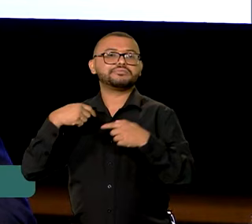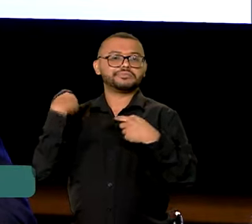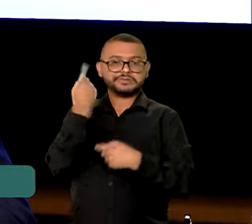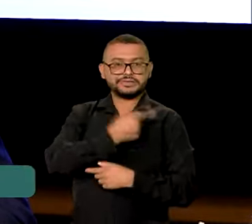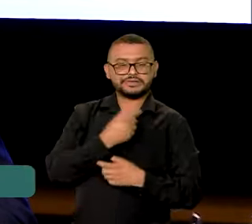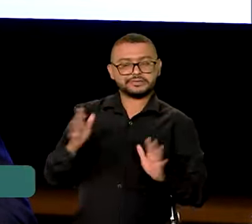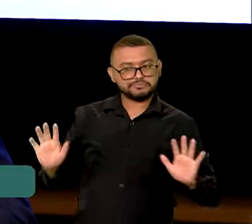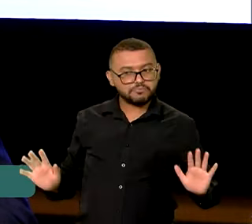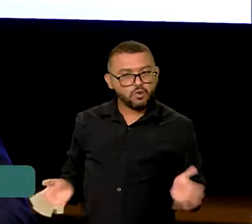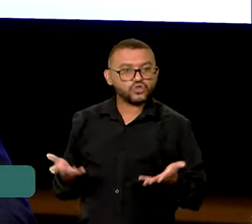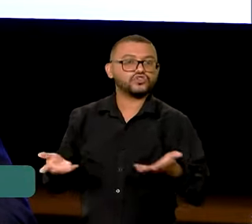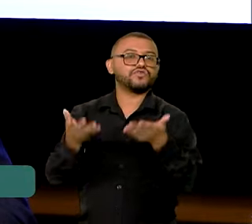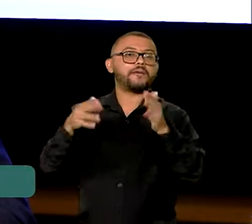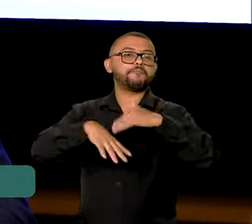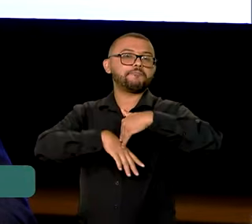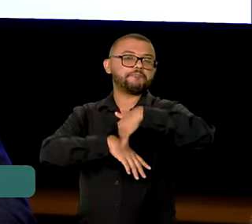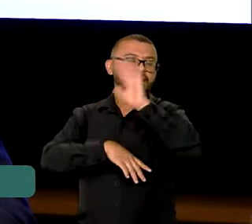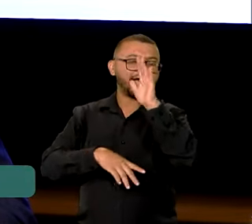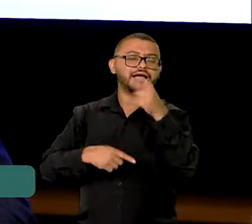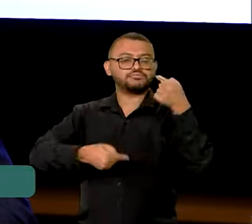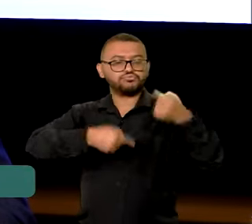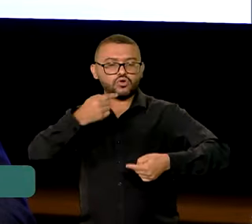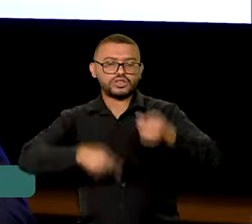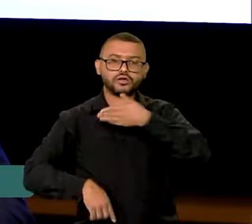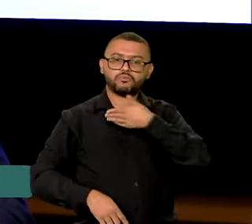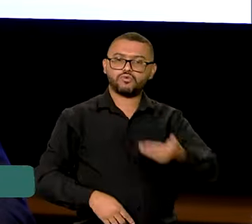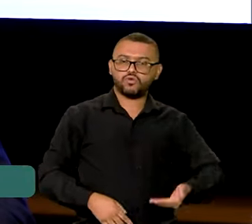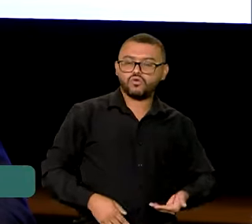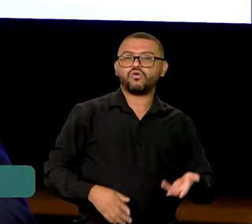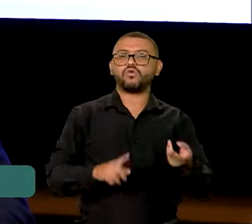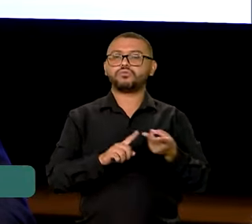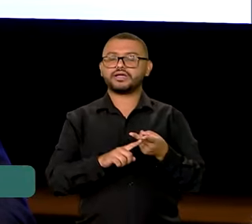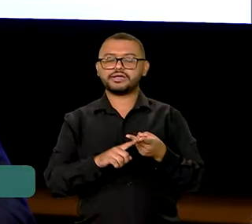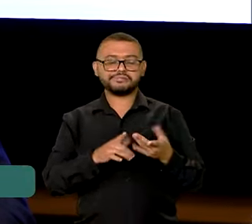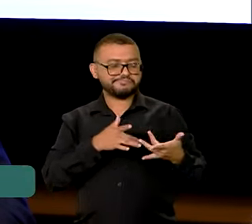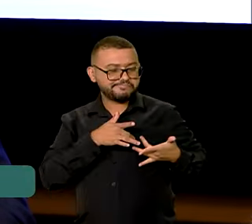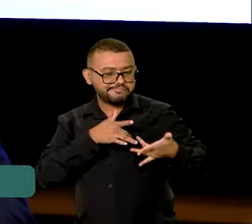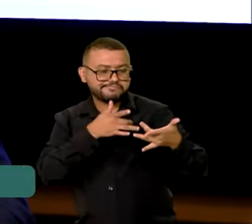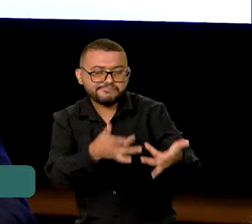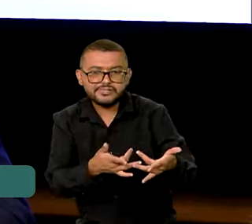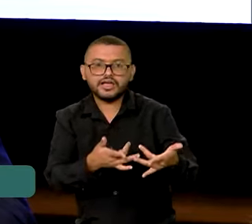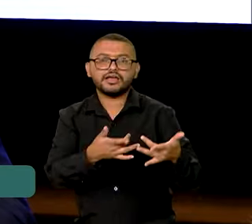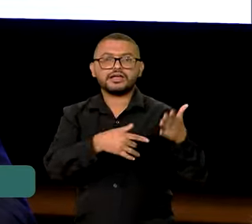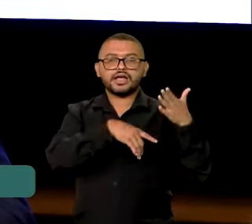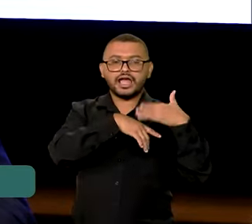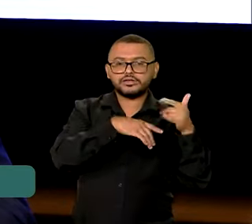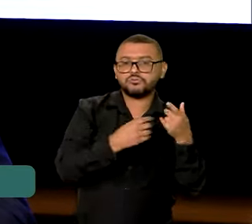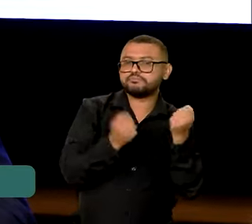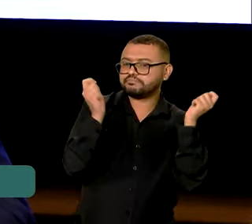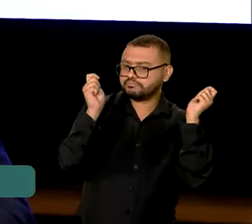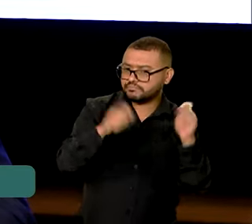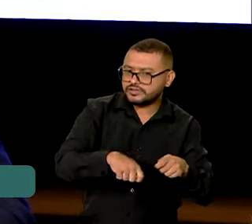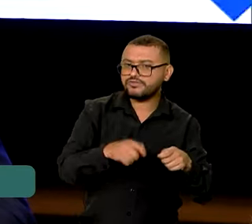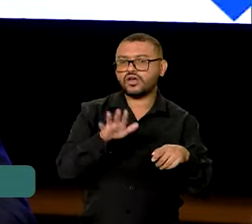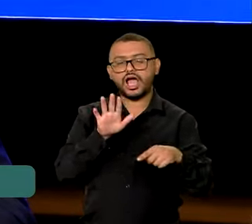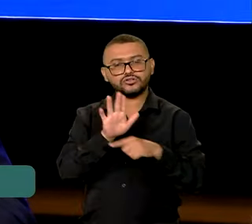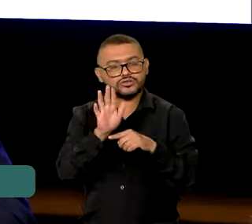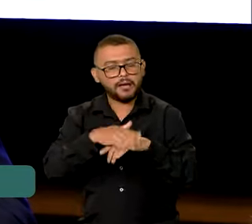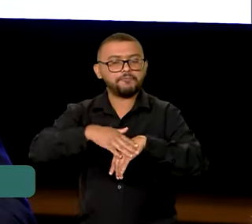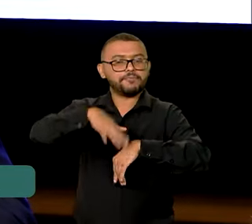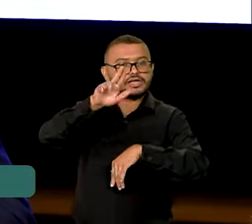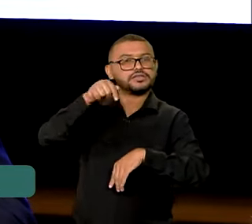estimular que essa política pública, que esse gesto de solidariedade, ele possa ser cada vez mais